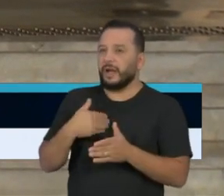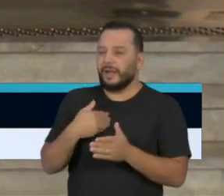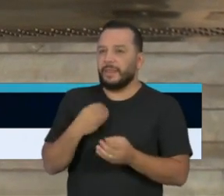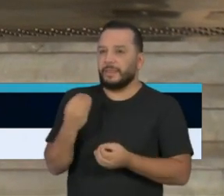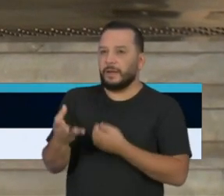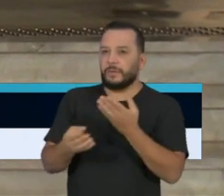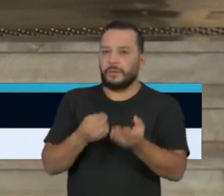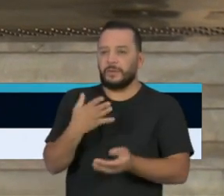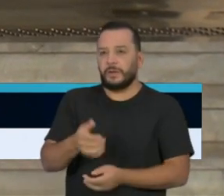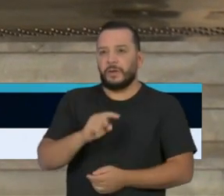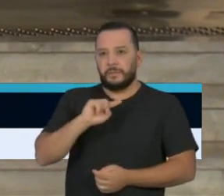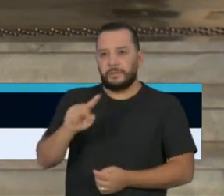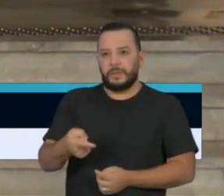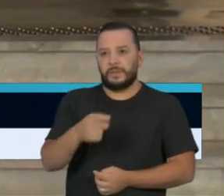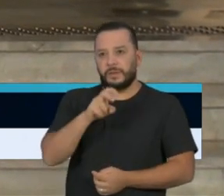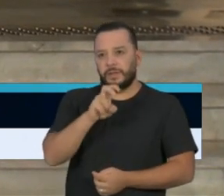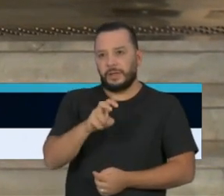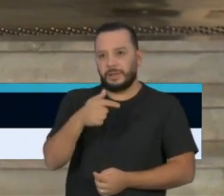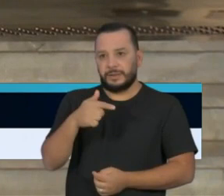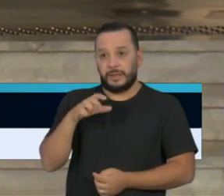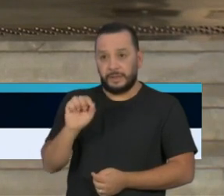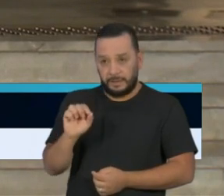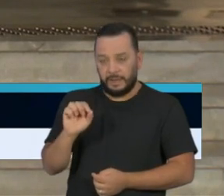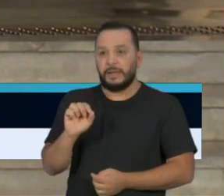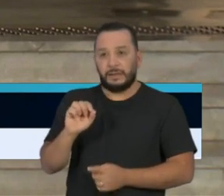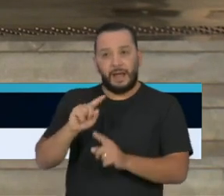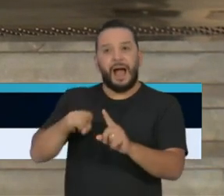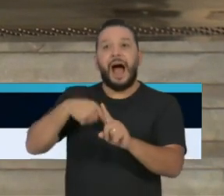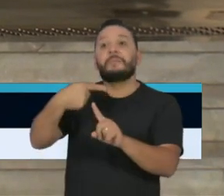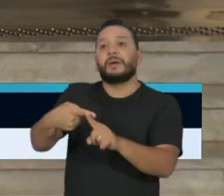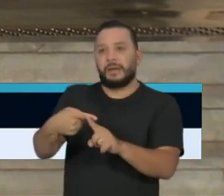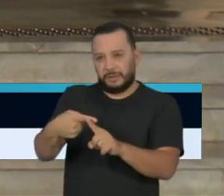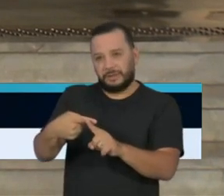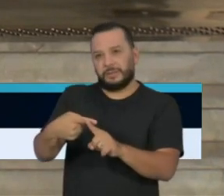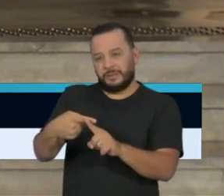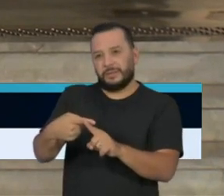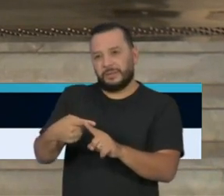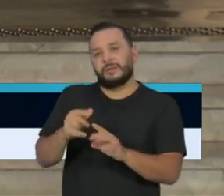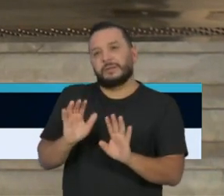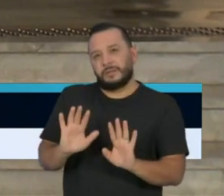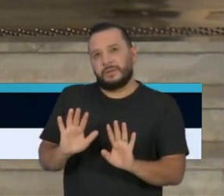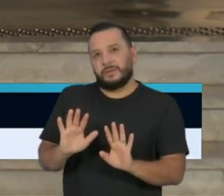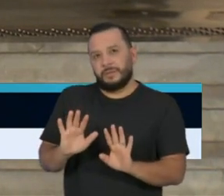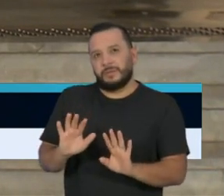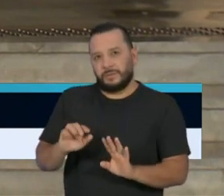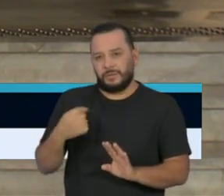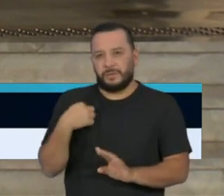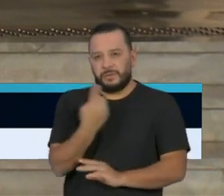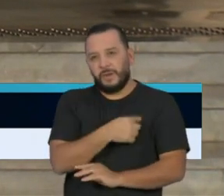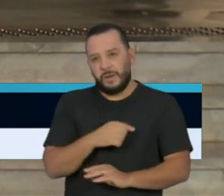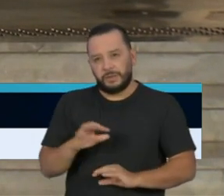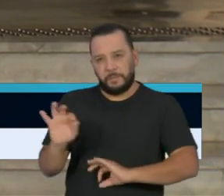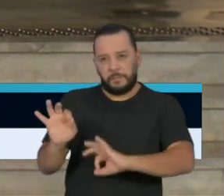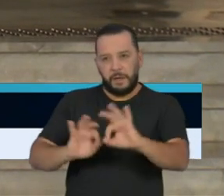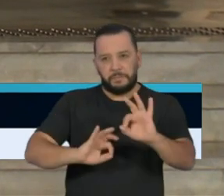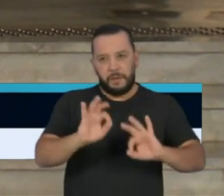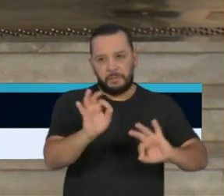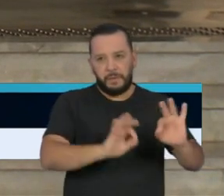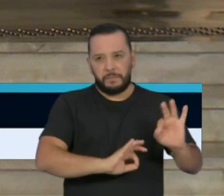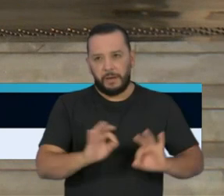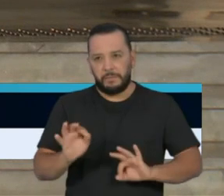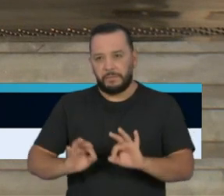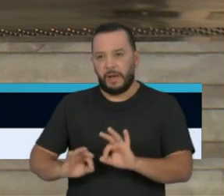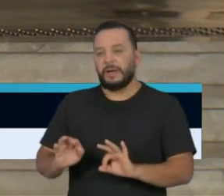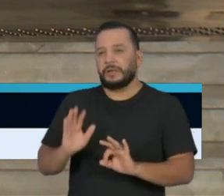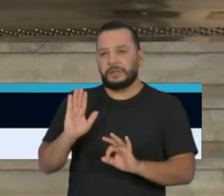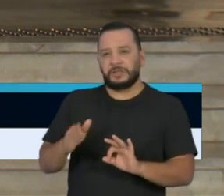1.570 leitos a mais. Então, esse cenário vem sendo seguido desde o primeiro